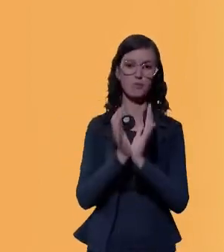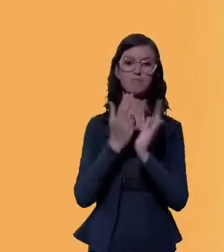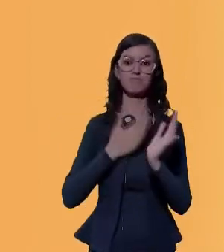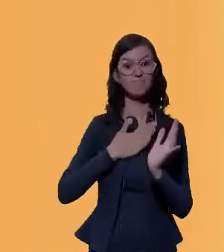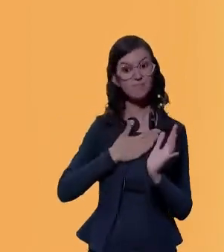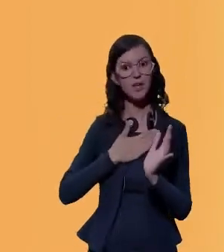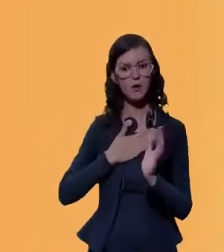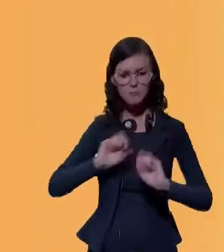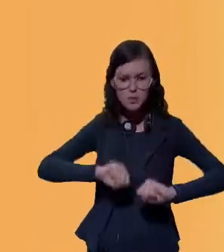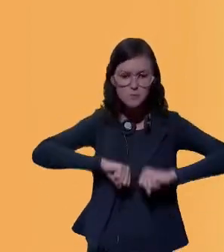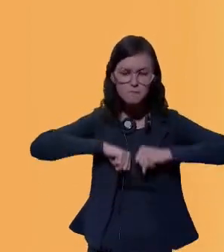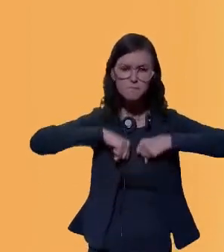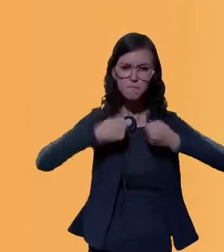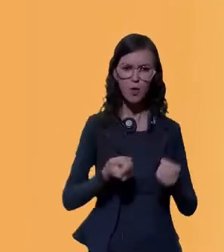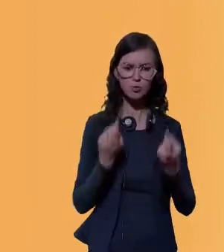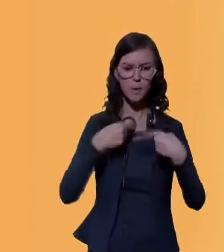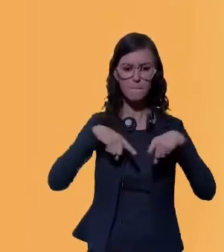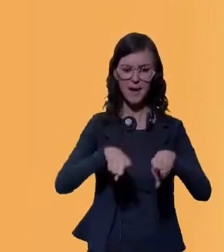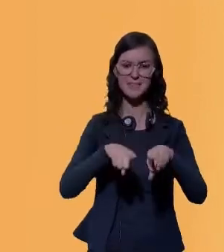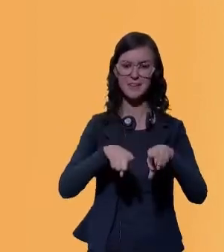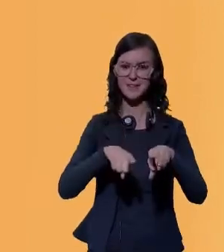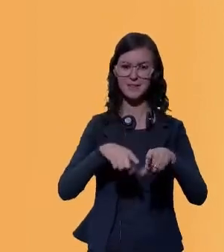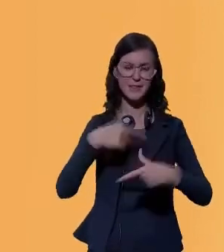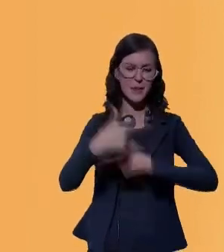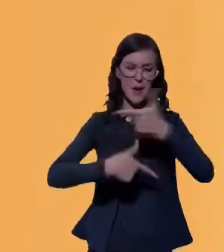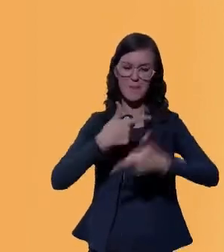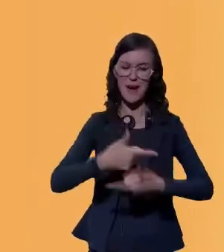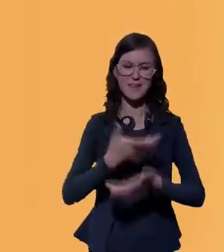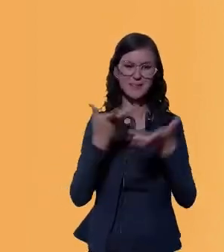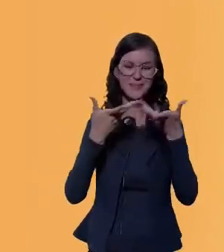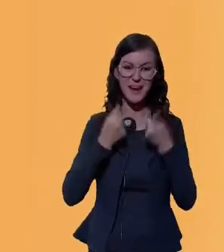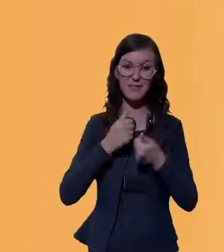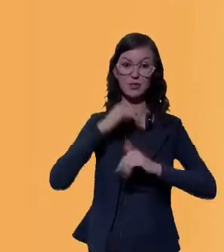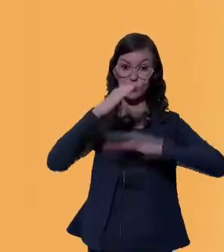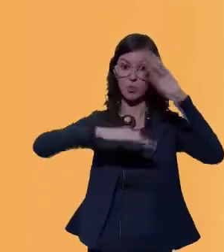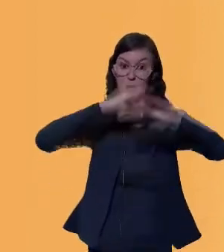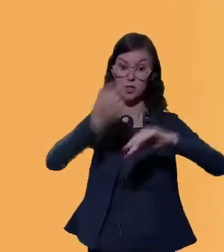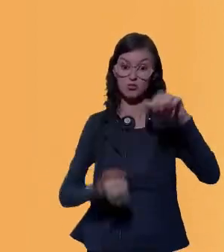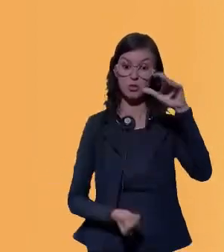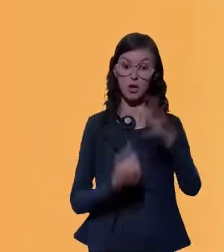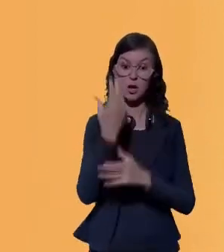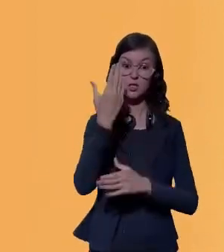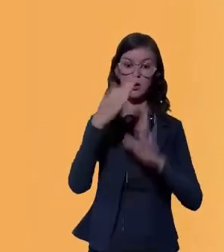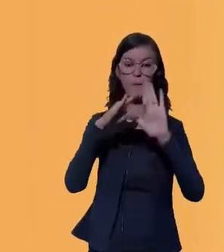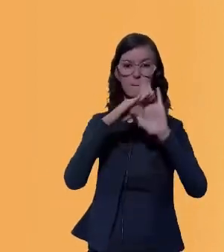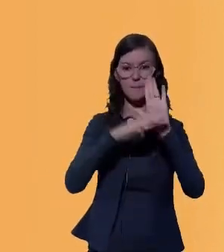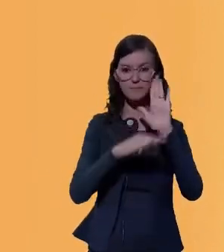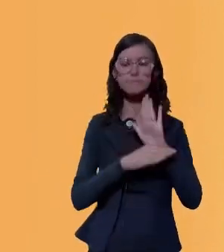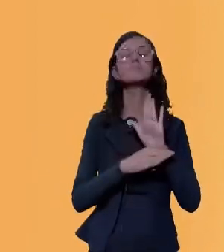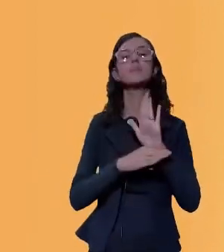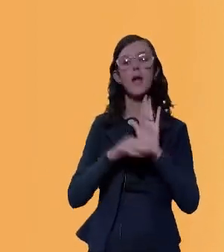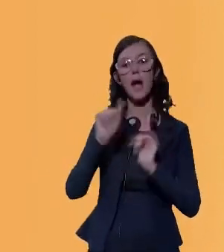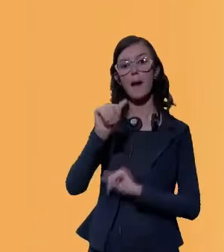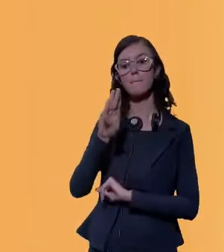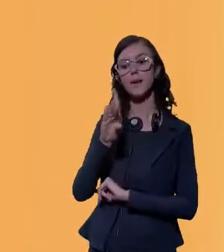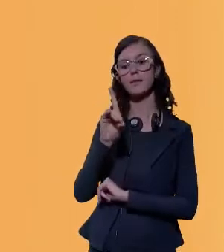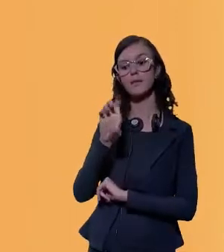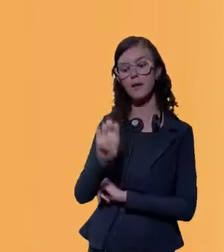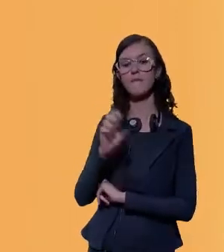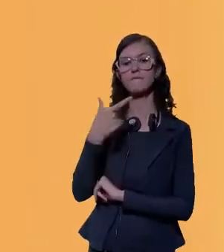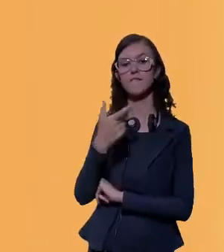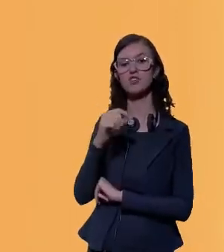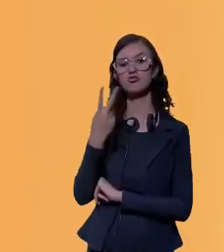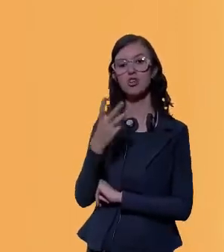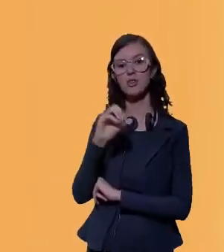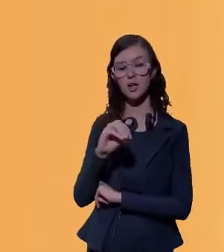dedicação, a parceria, o brilhantismo de cada um deles em todo o processo de elaboração do plano a BDE 2030 e também aos